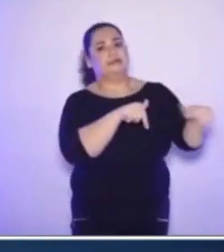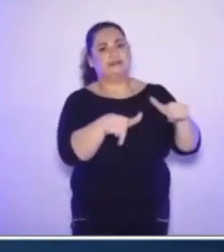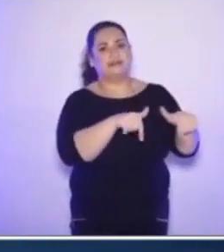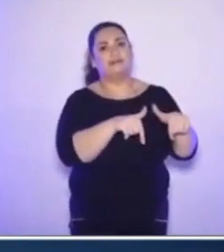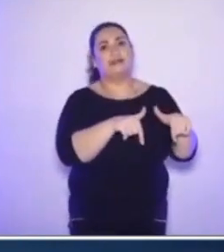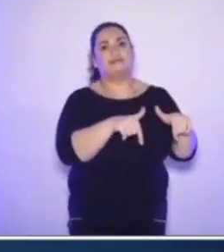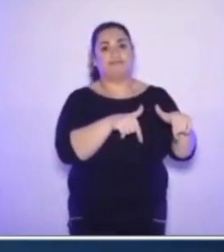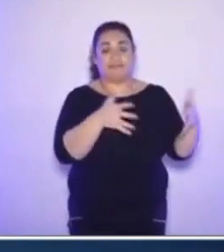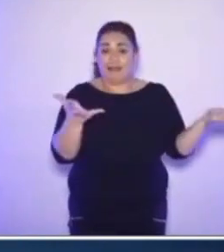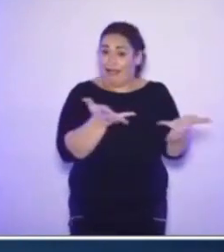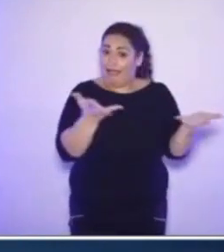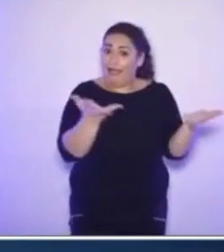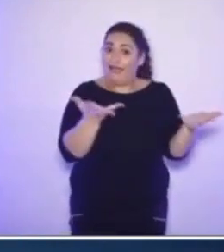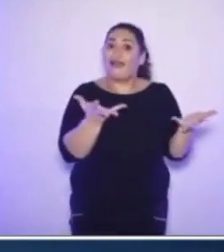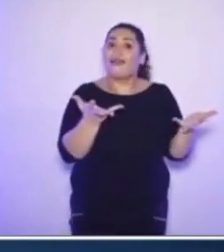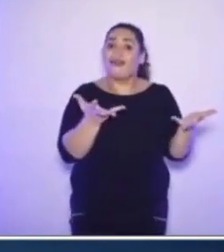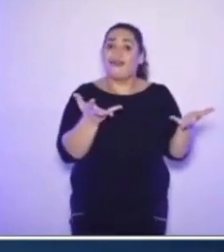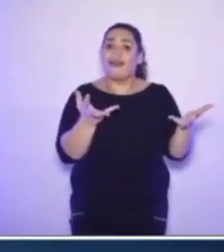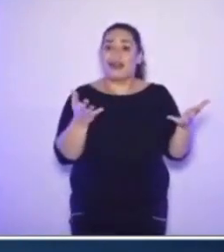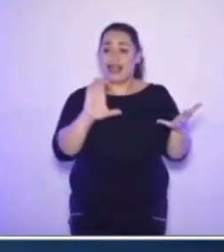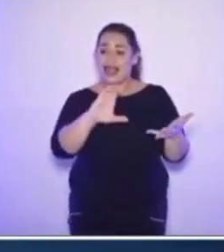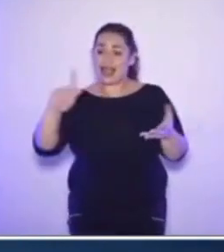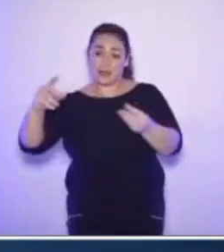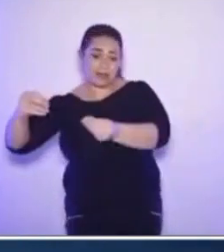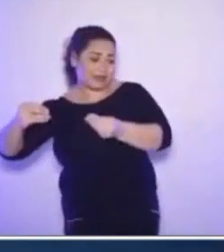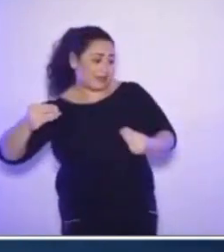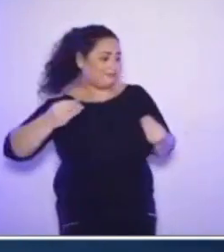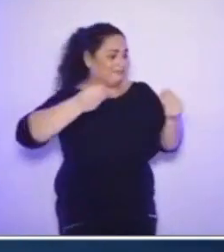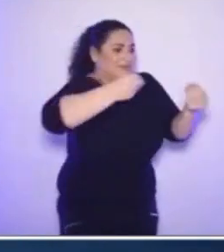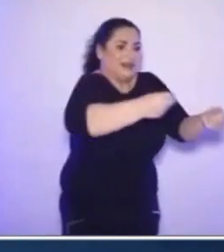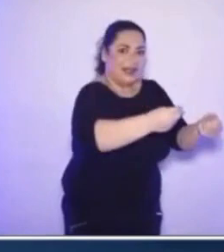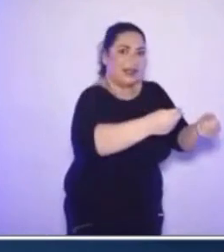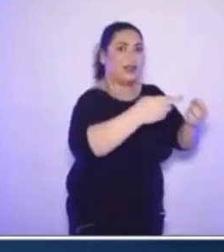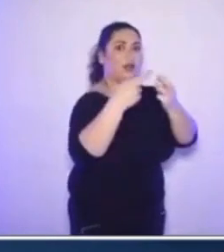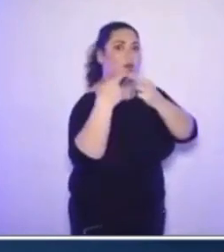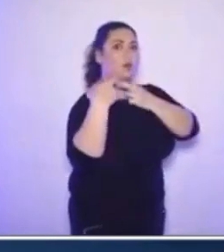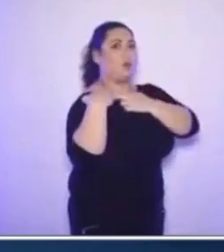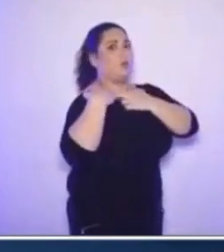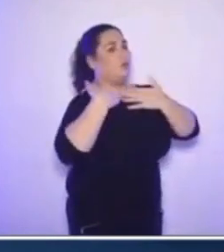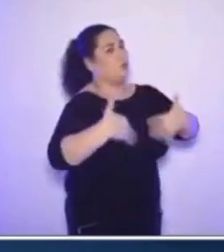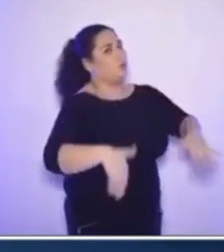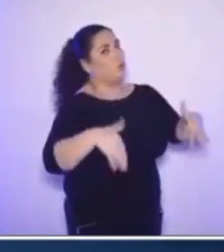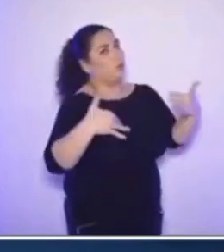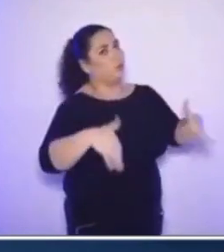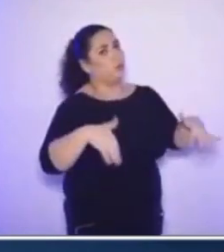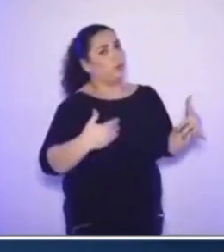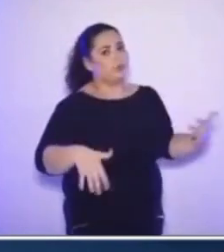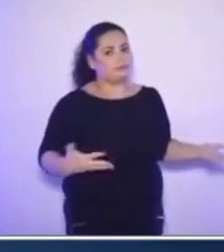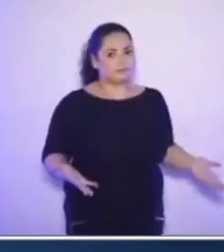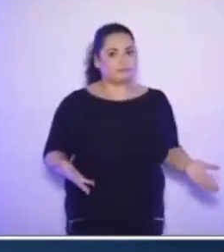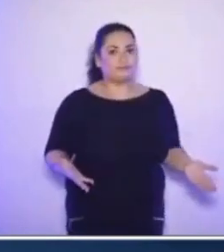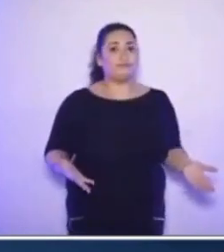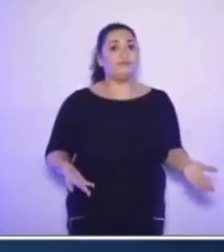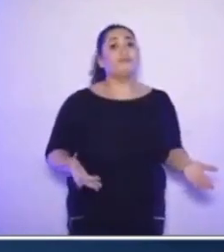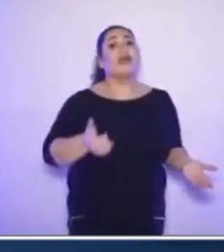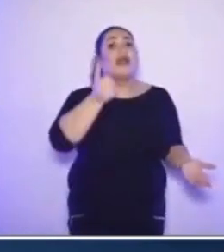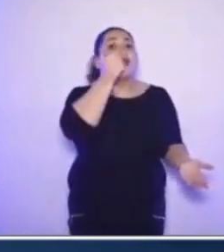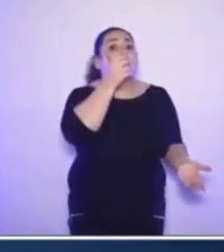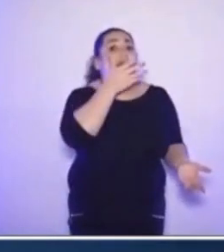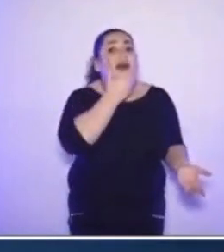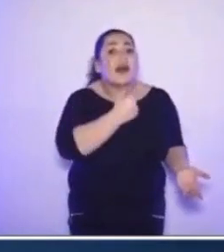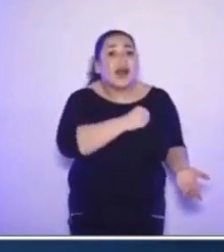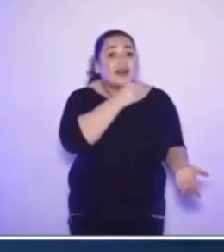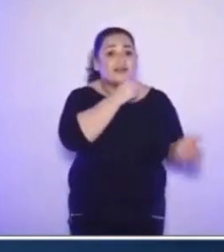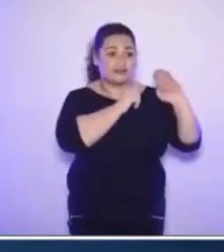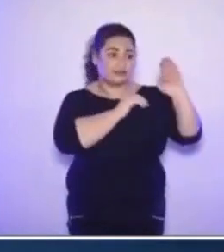penhor, com imensa responsabilidade. De tudo que foi feito pelo seu avô, pelo seu tio-avô,